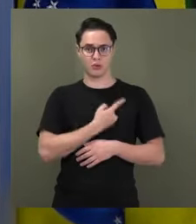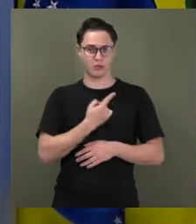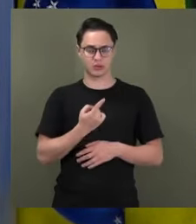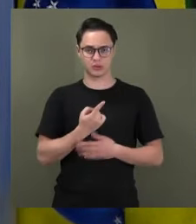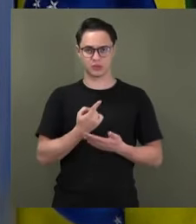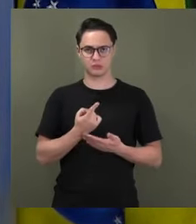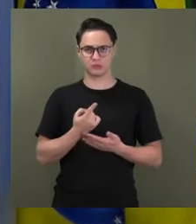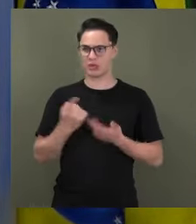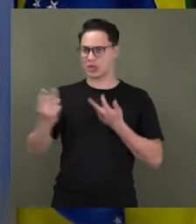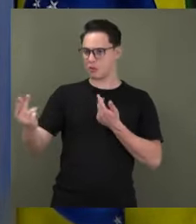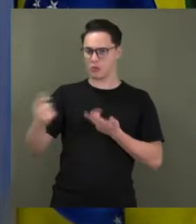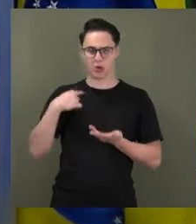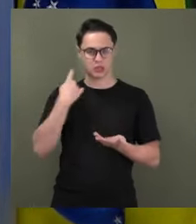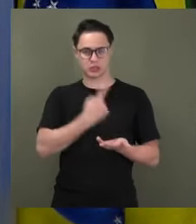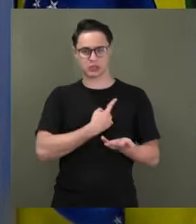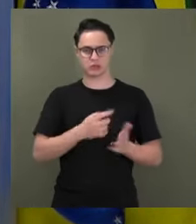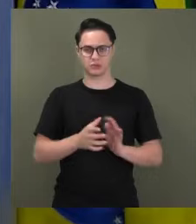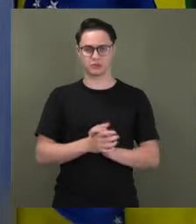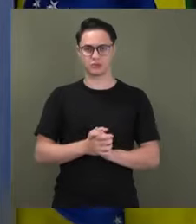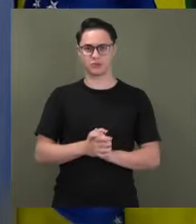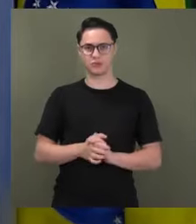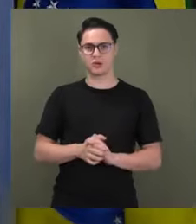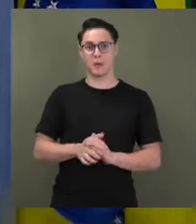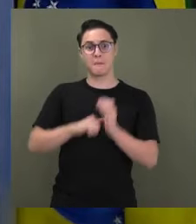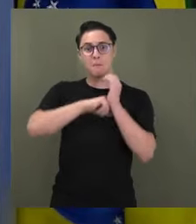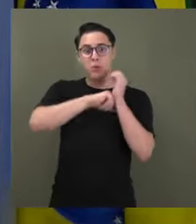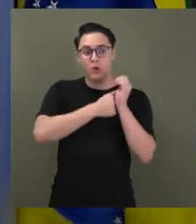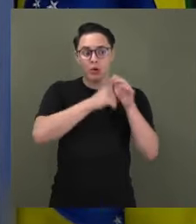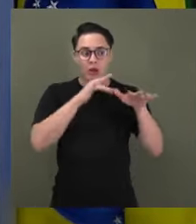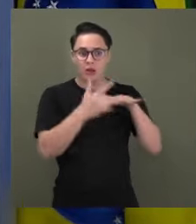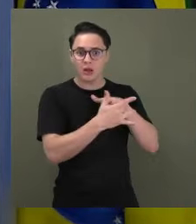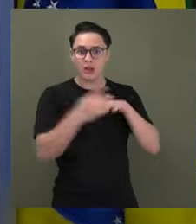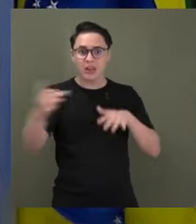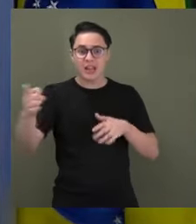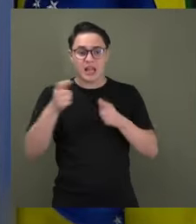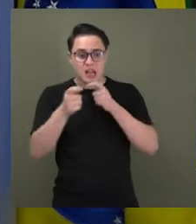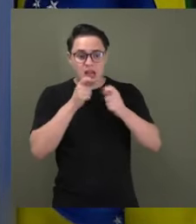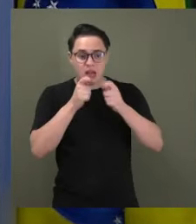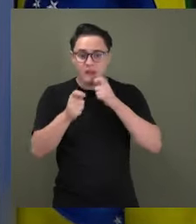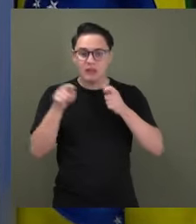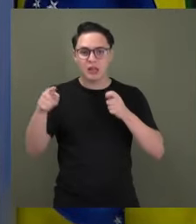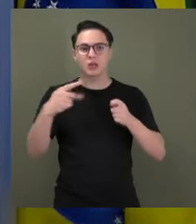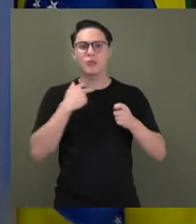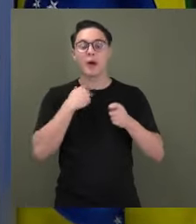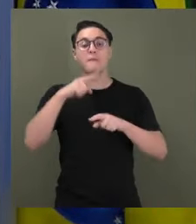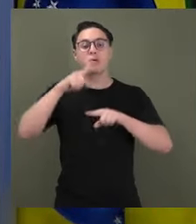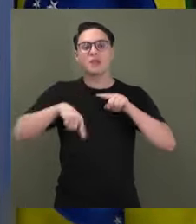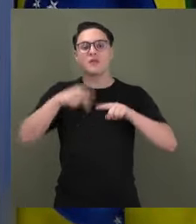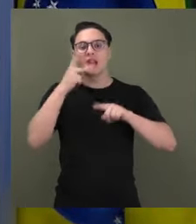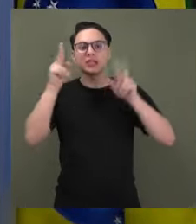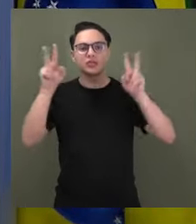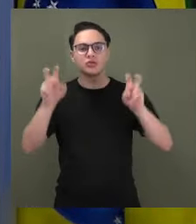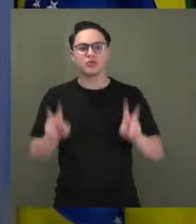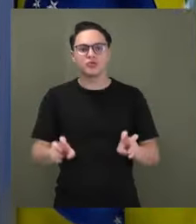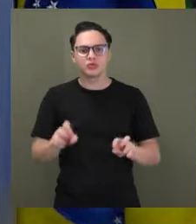senador de segunda classe, não. O cara está com a rede social para dar entrevista, ele não pode falar de certos assuntos. Isso você não